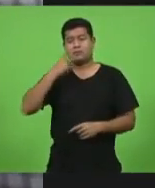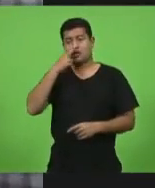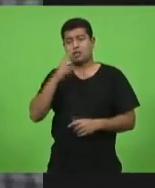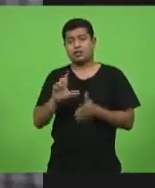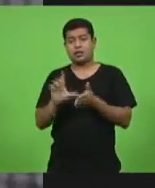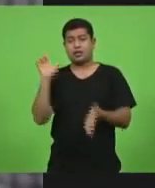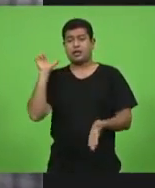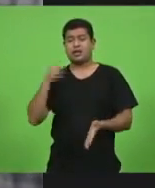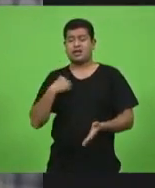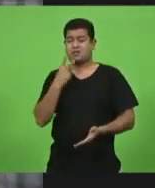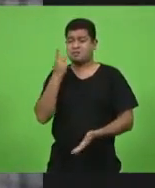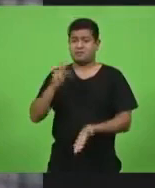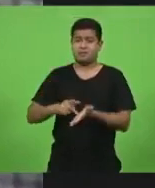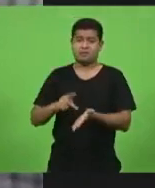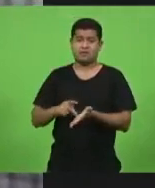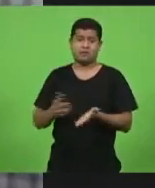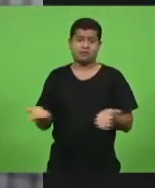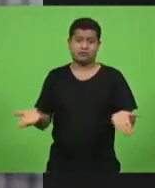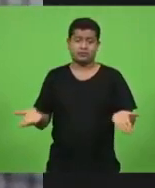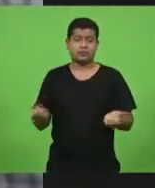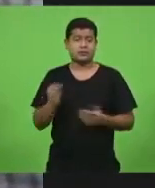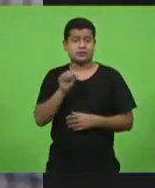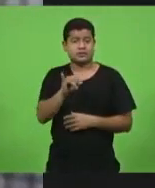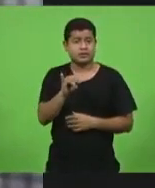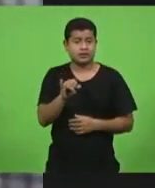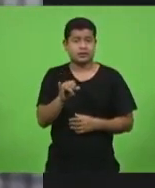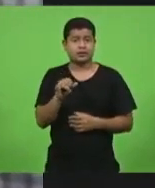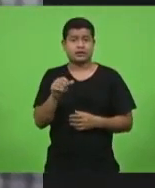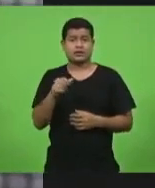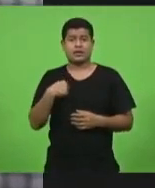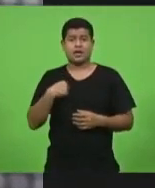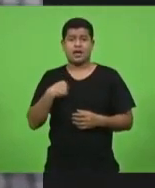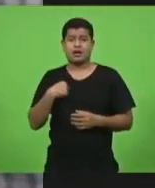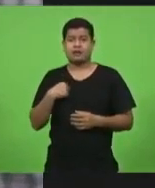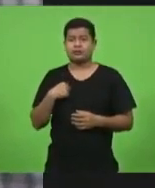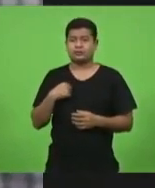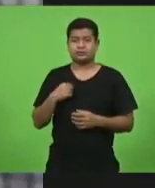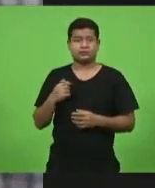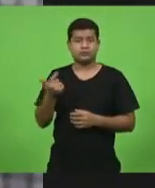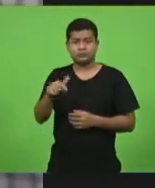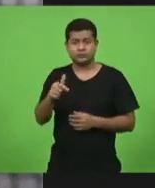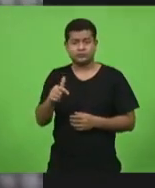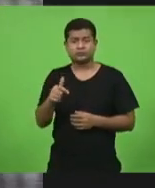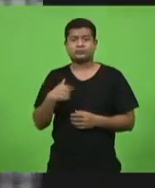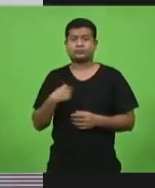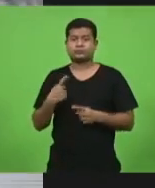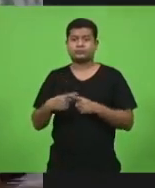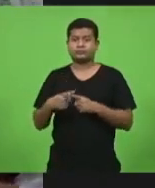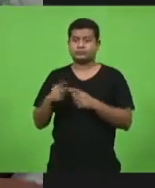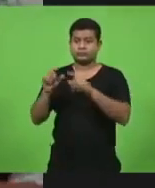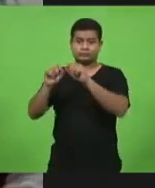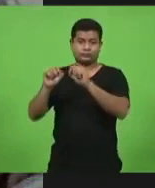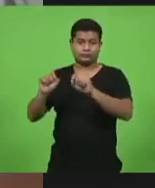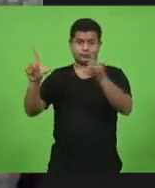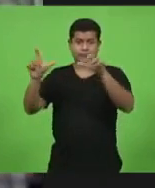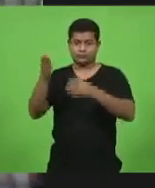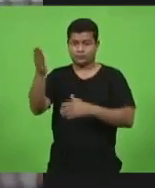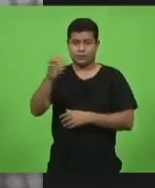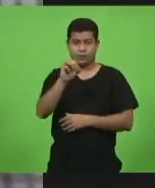são verdadeiros se não são verdadeiros são dados que eu tirei da Organização Mundial de Saúde